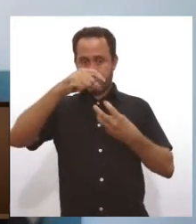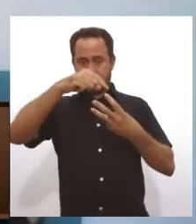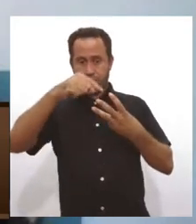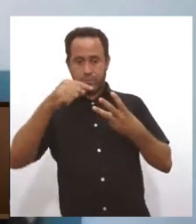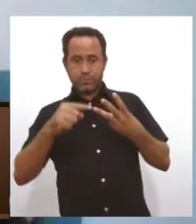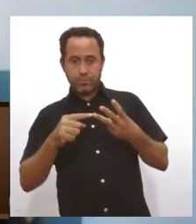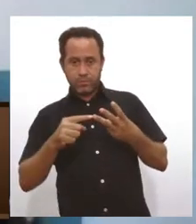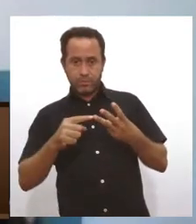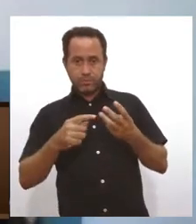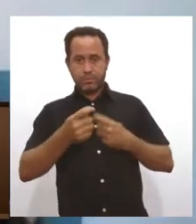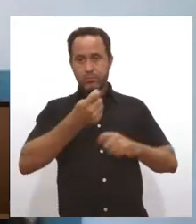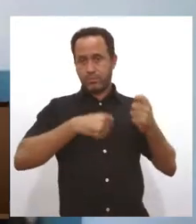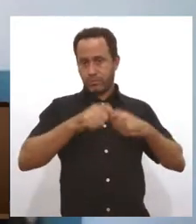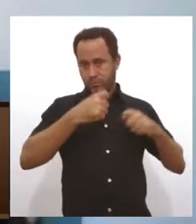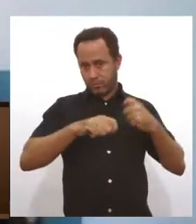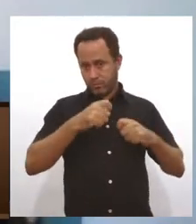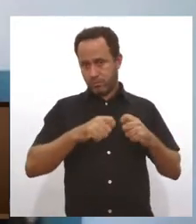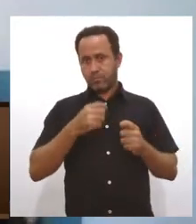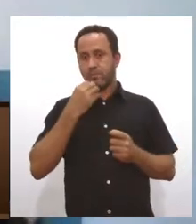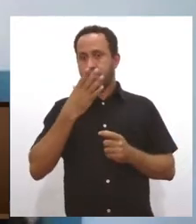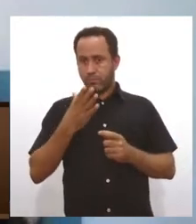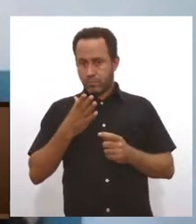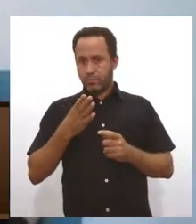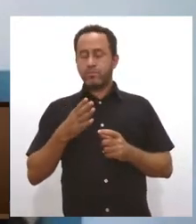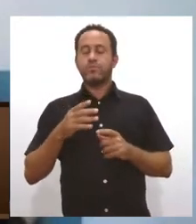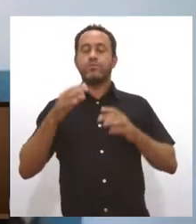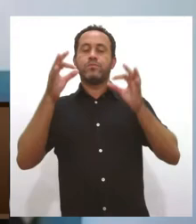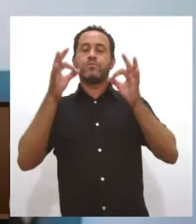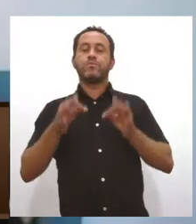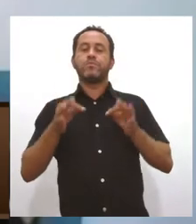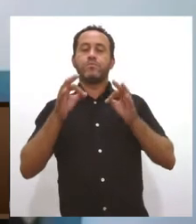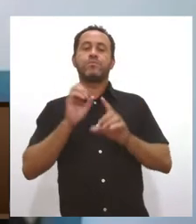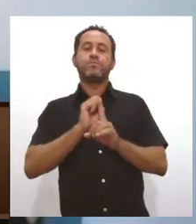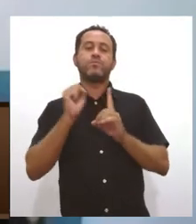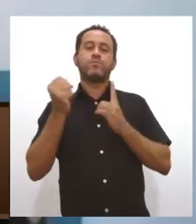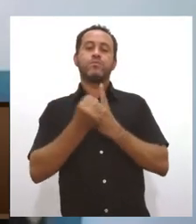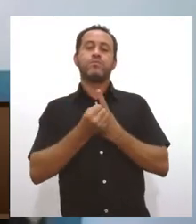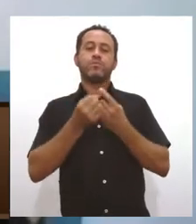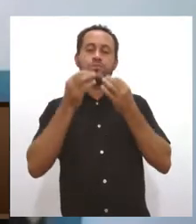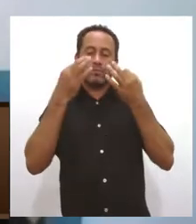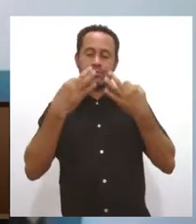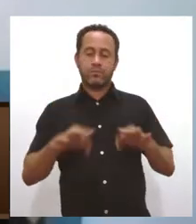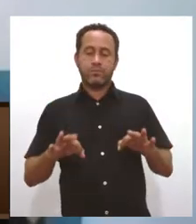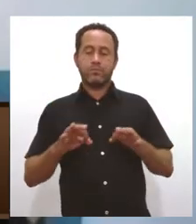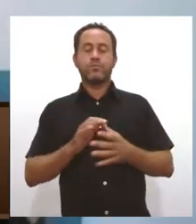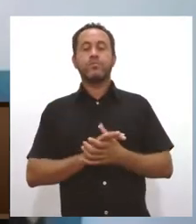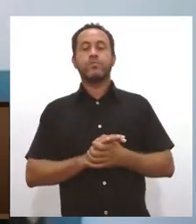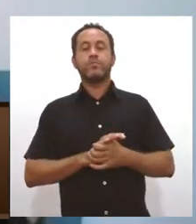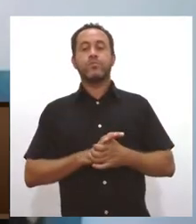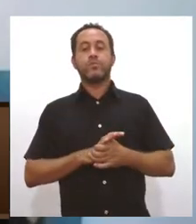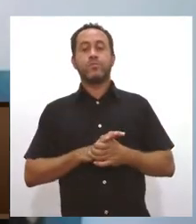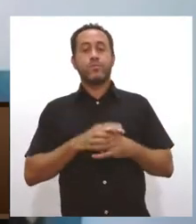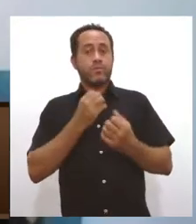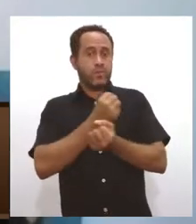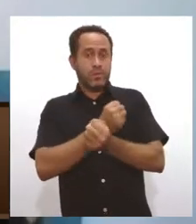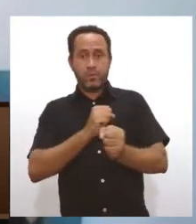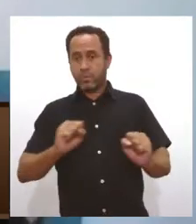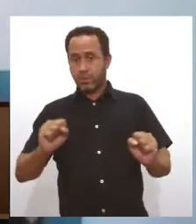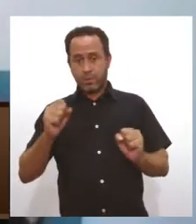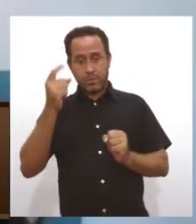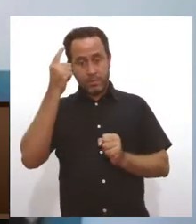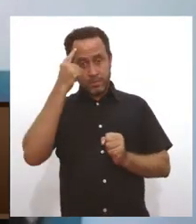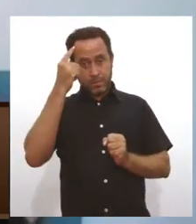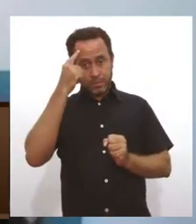economicamente viável, ambientalmente correto e socialmente justo. Então, é impossível a gente pensar que